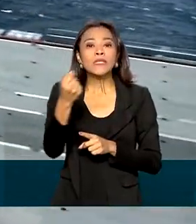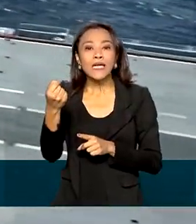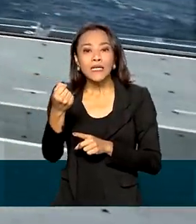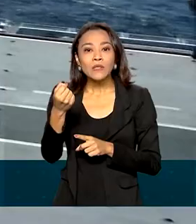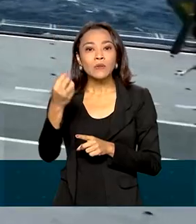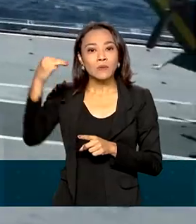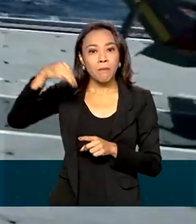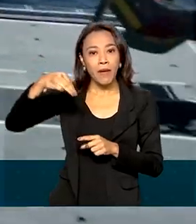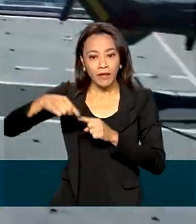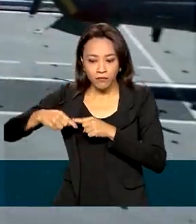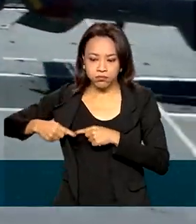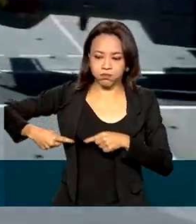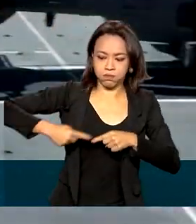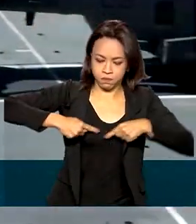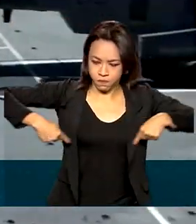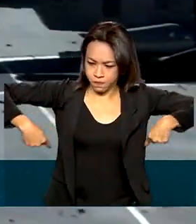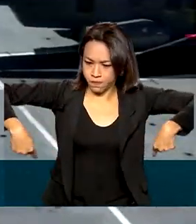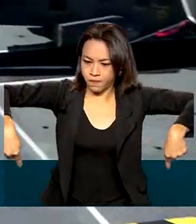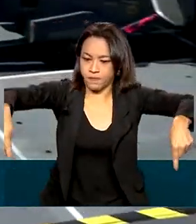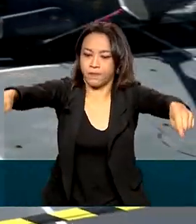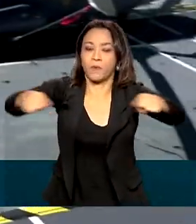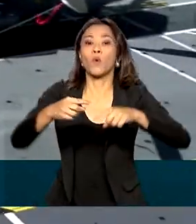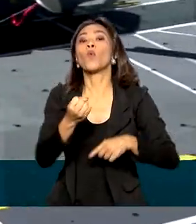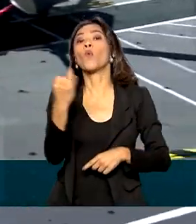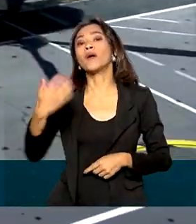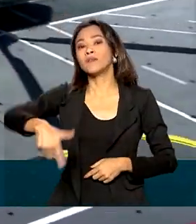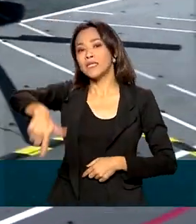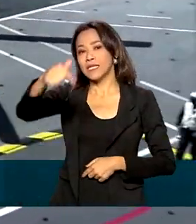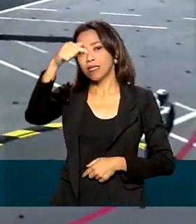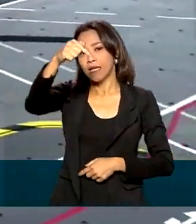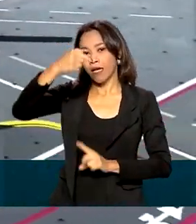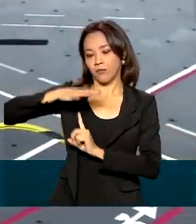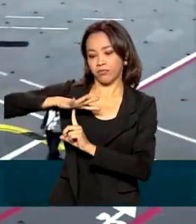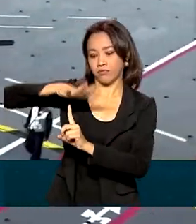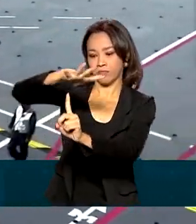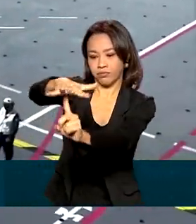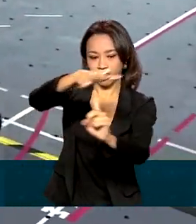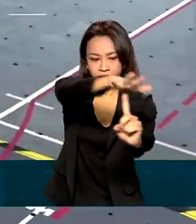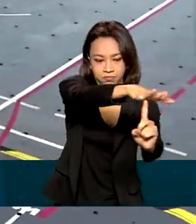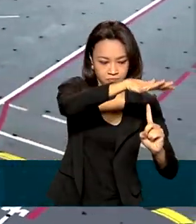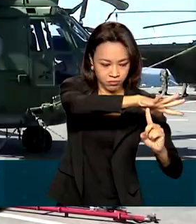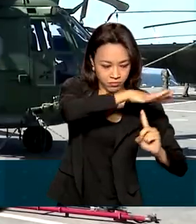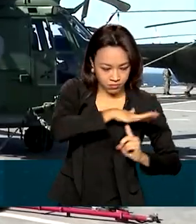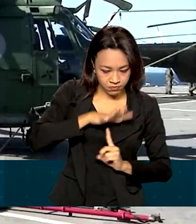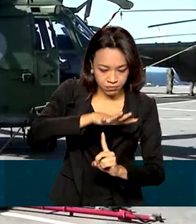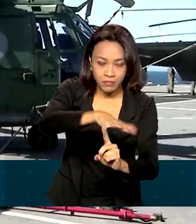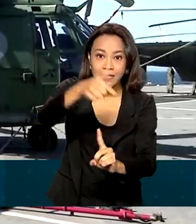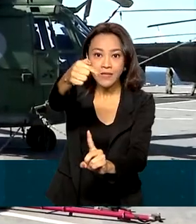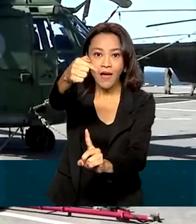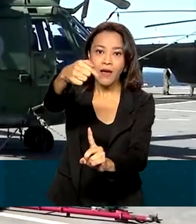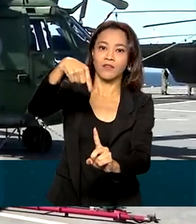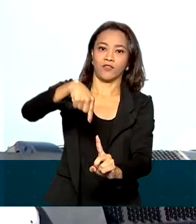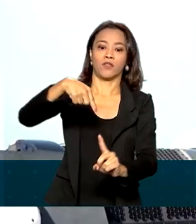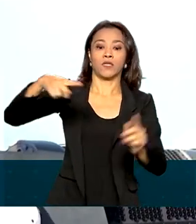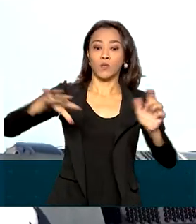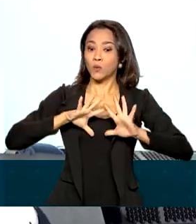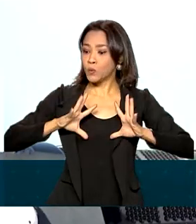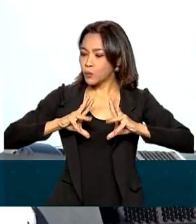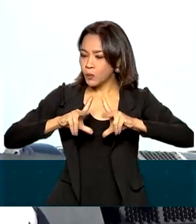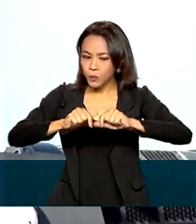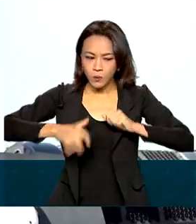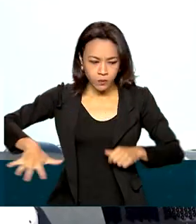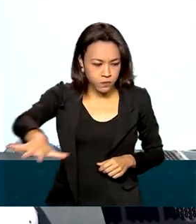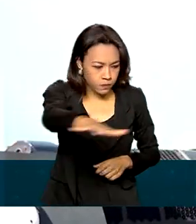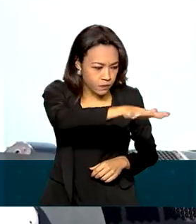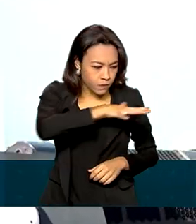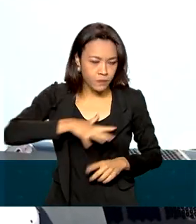de extensão e capacidade para sete aeronaves operarem ao mesmo tempo. Toda essa estrutura pode